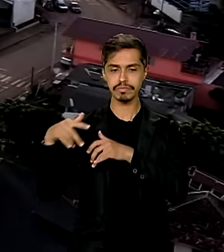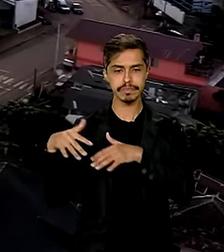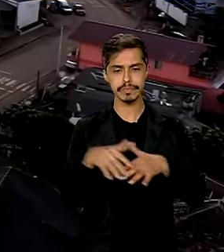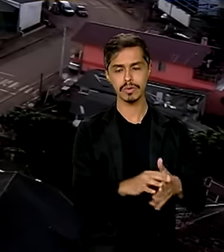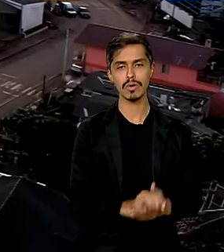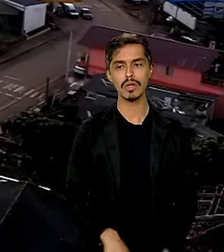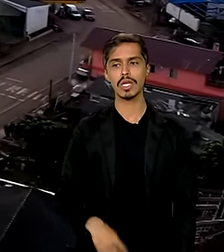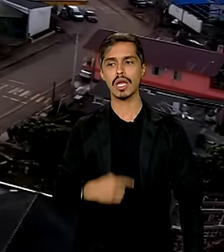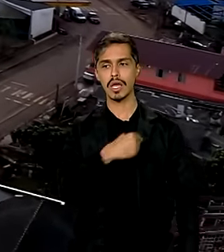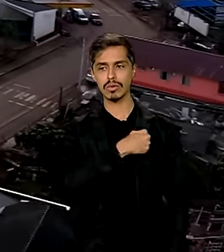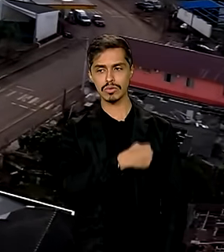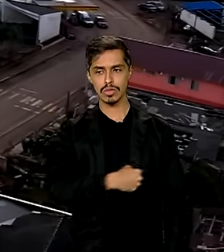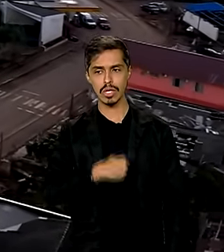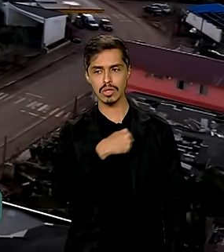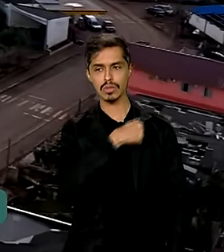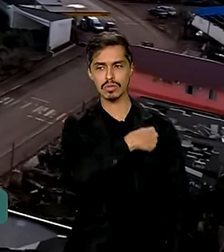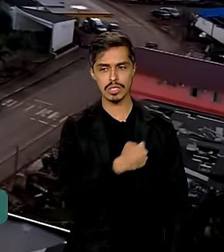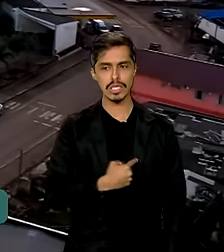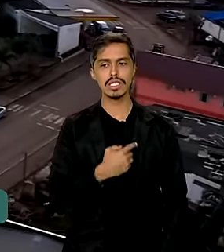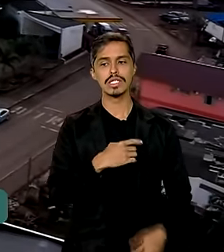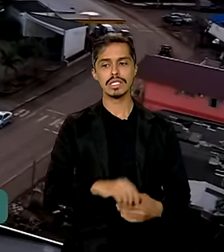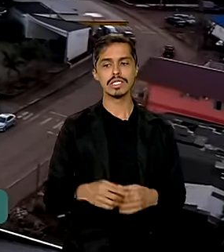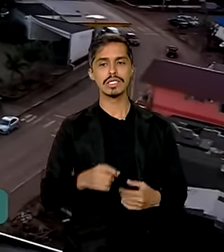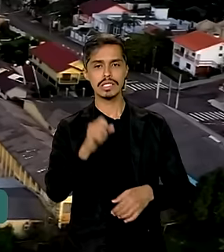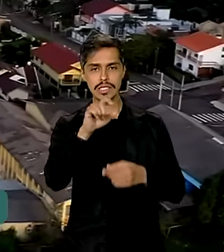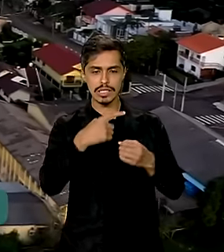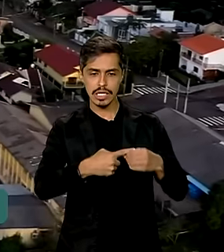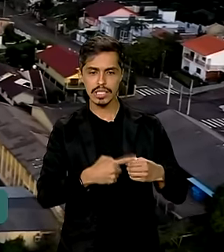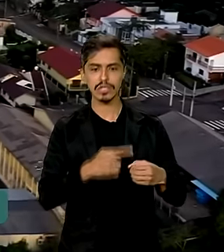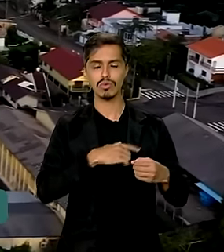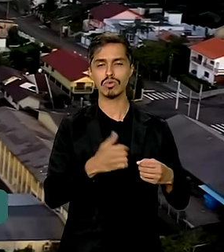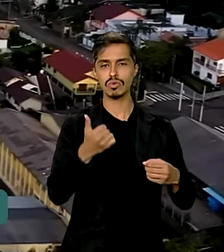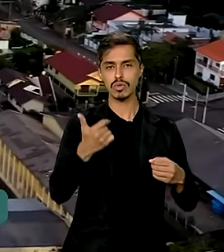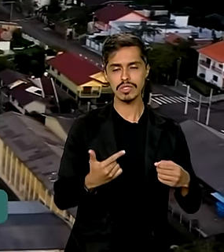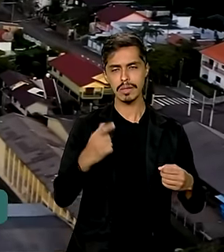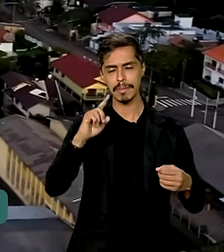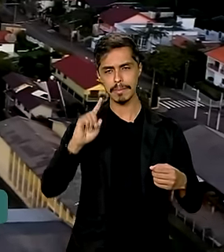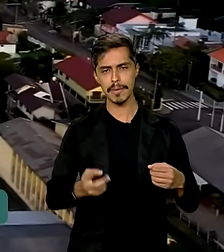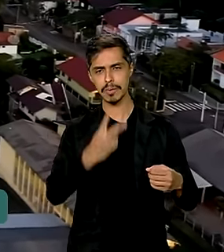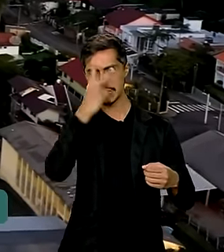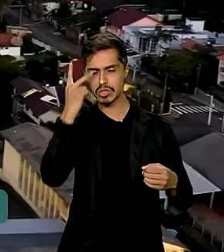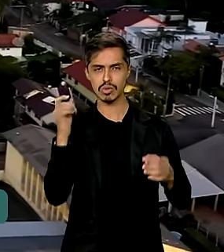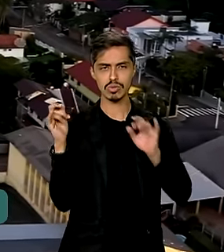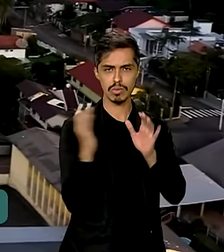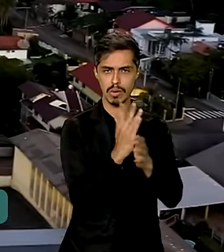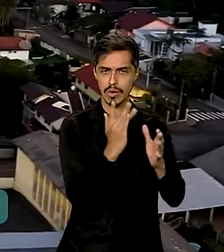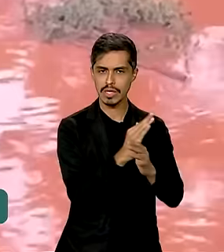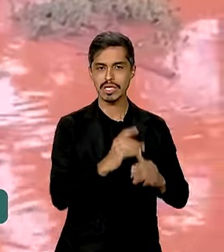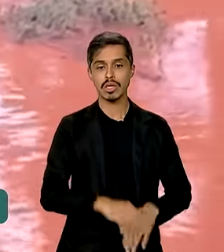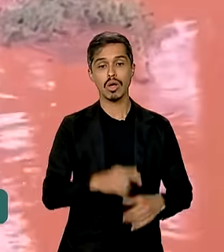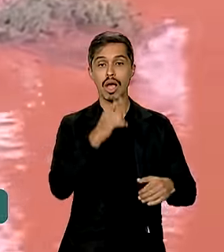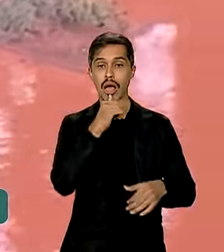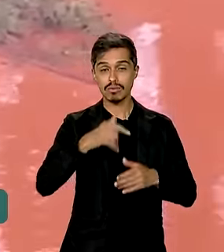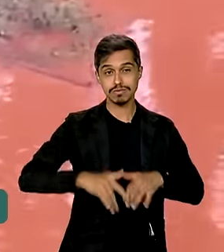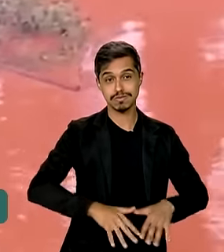Cruzeiro do Sul, cidade com 12 mil habitantes, o Rio Taquari subiu mais de 30 metros.